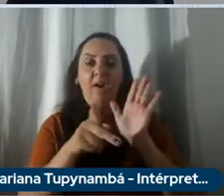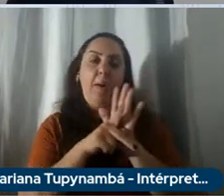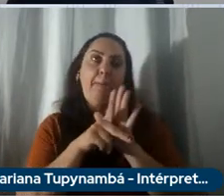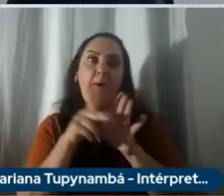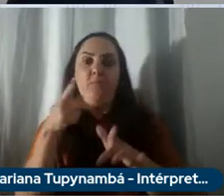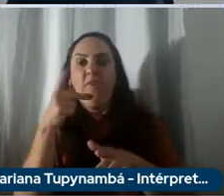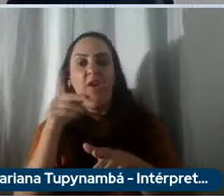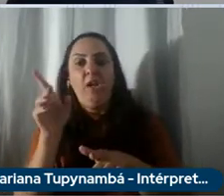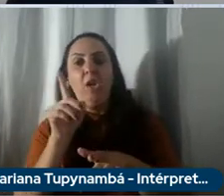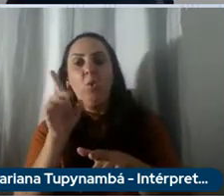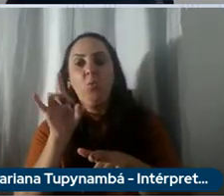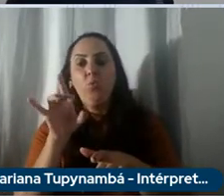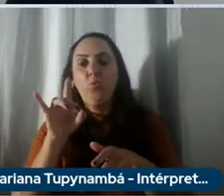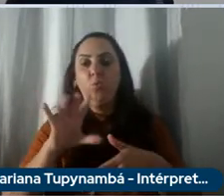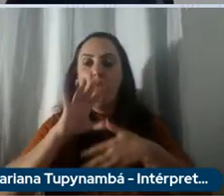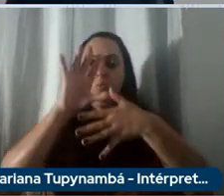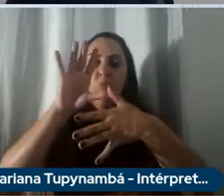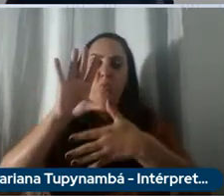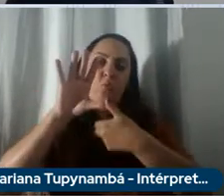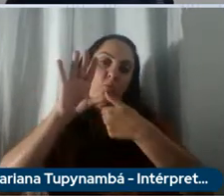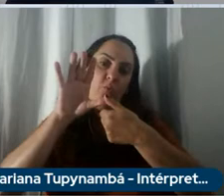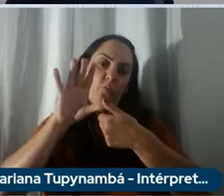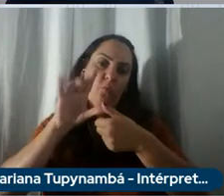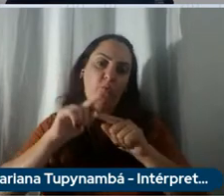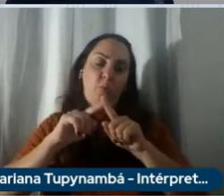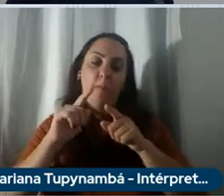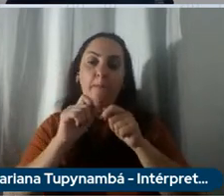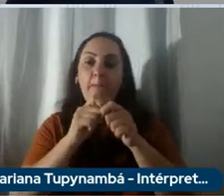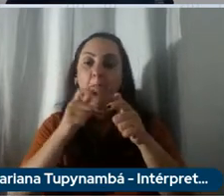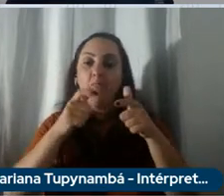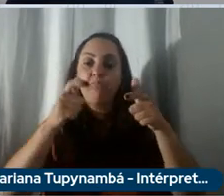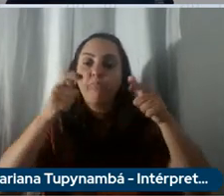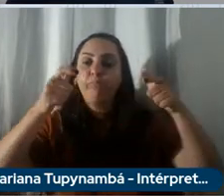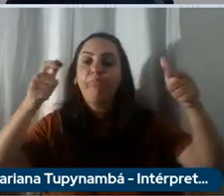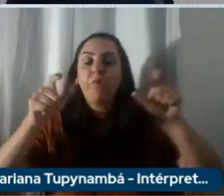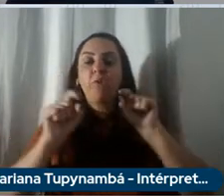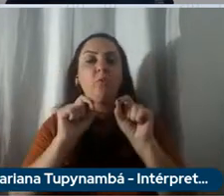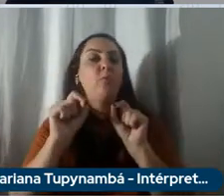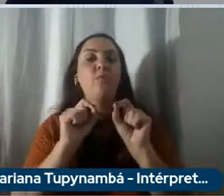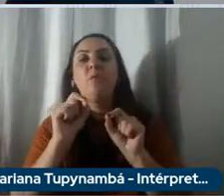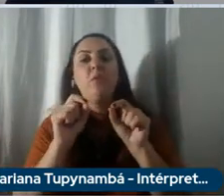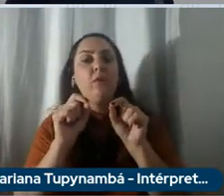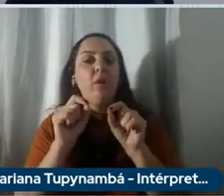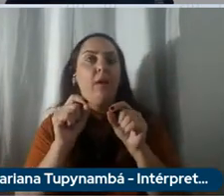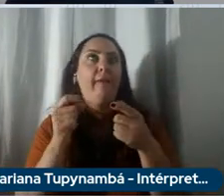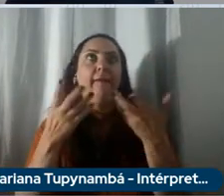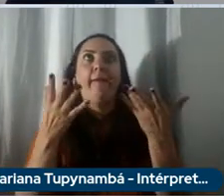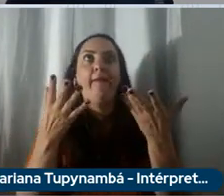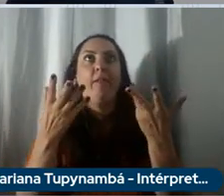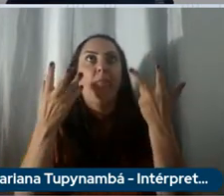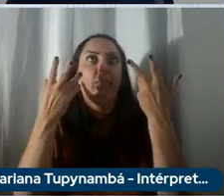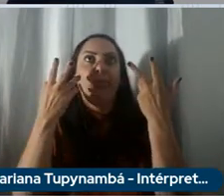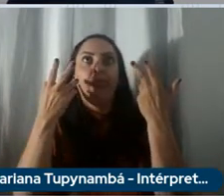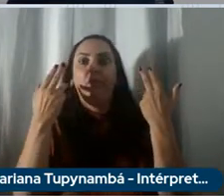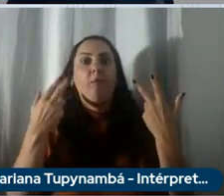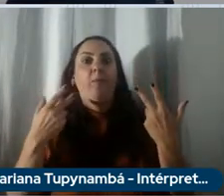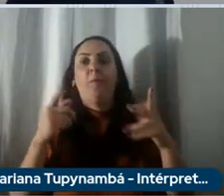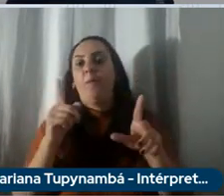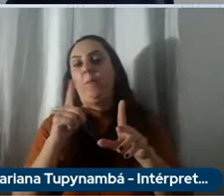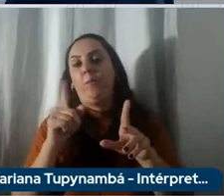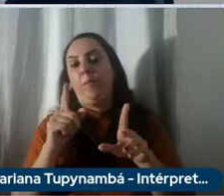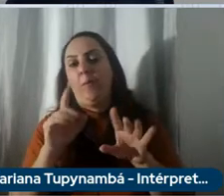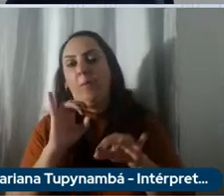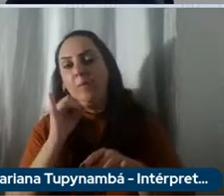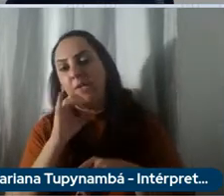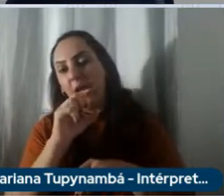somente né e esse crescimento não é casual né porque se fosse casual seria metade vai bem metade vai